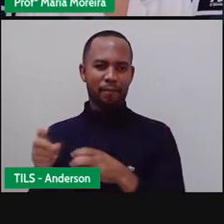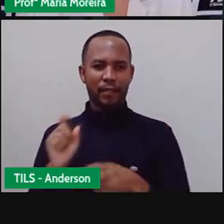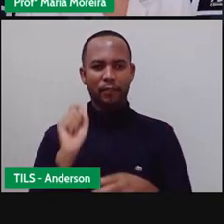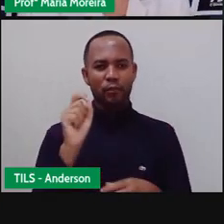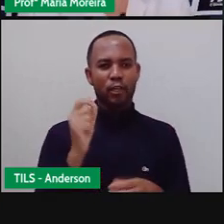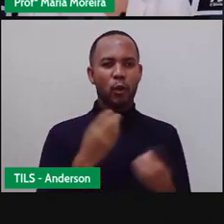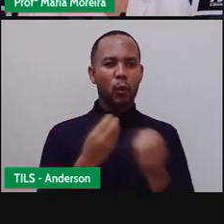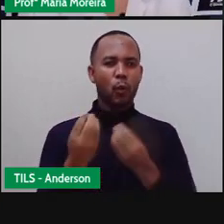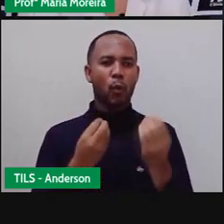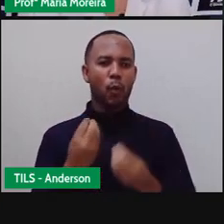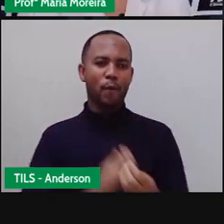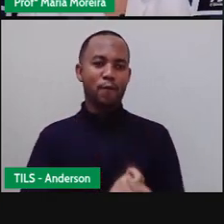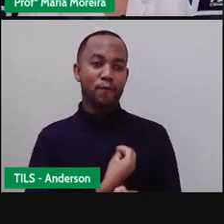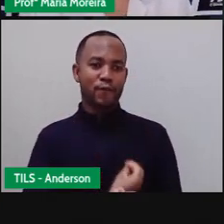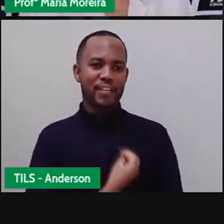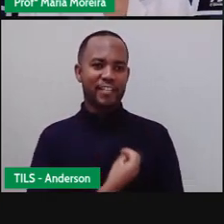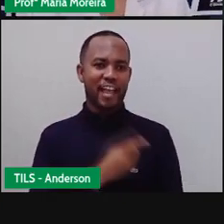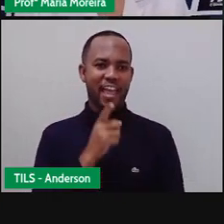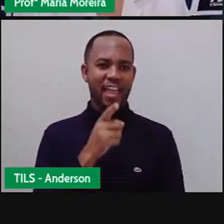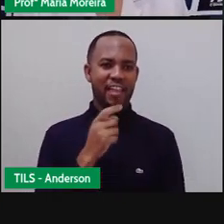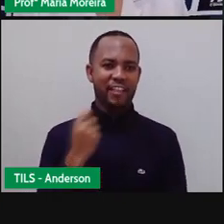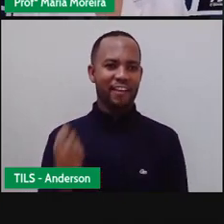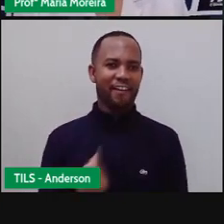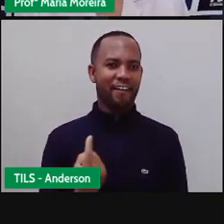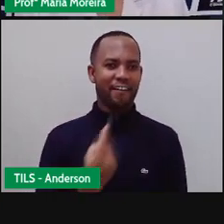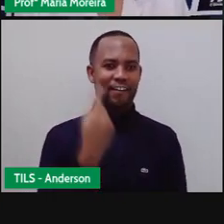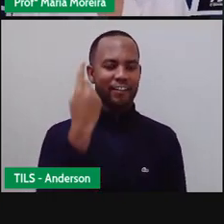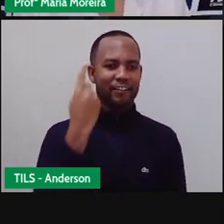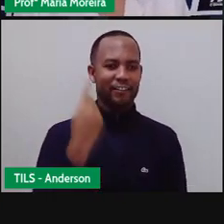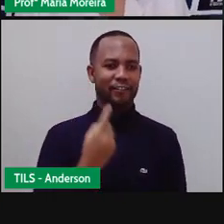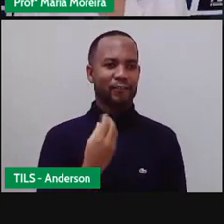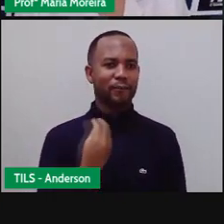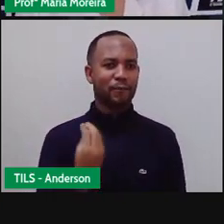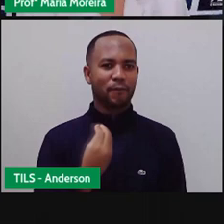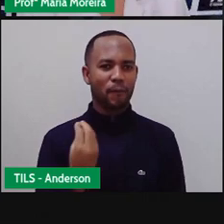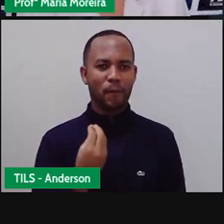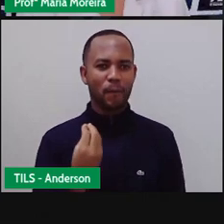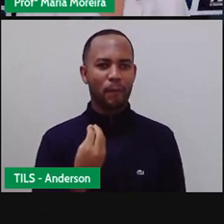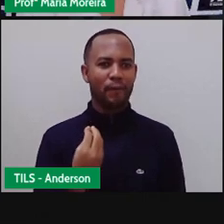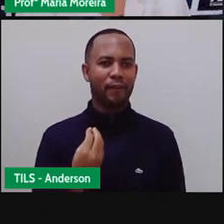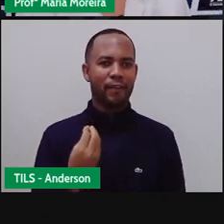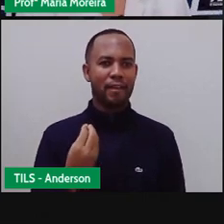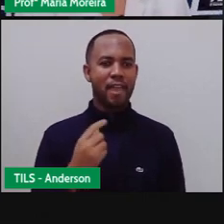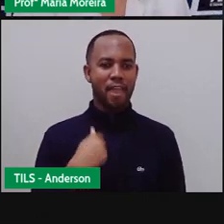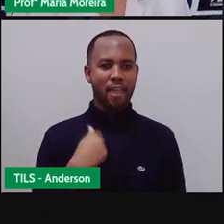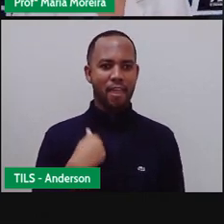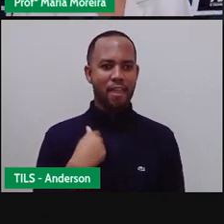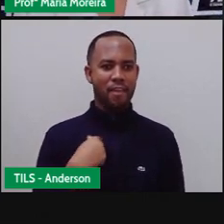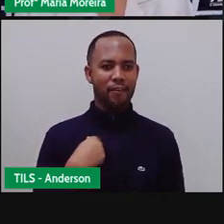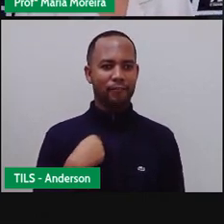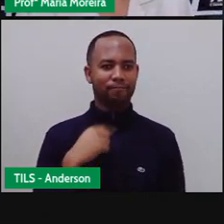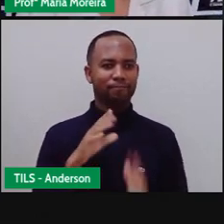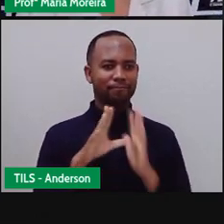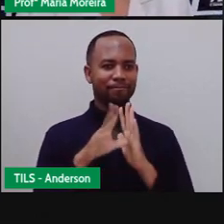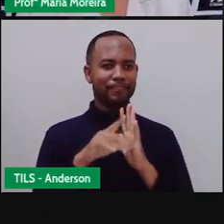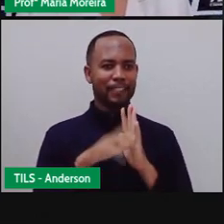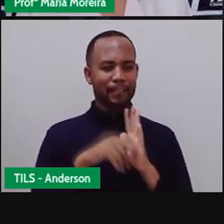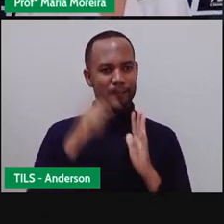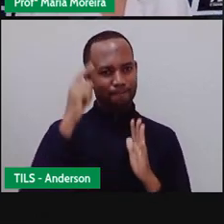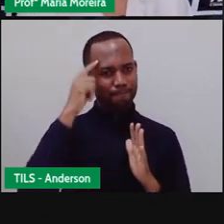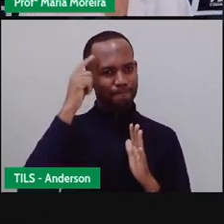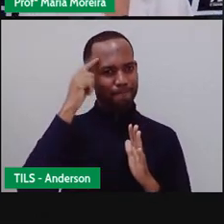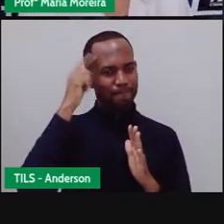passo a passo de Anderson. O Anderson tá me dando dados da vida dele que não são necessários. Então a gente precisa ter muito cuidado,